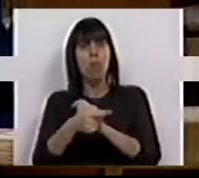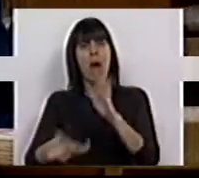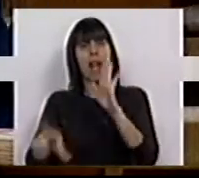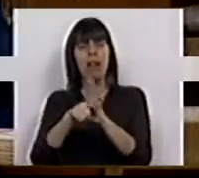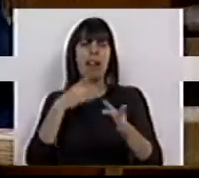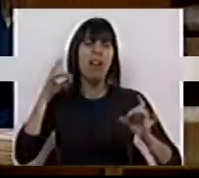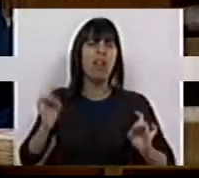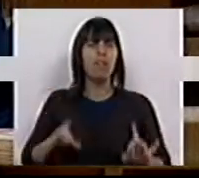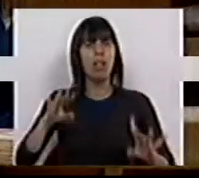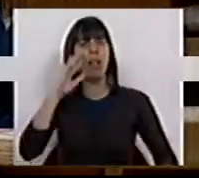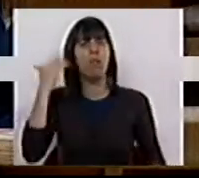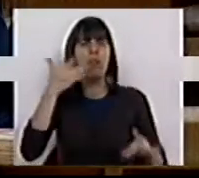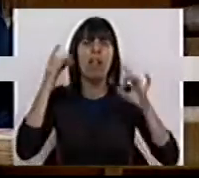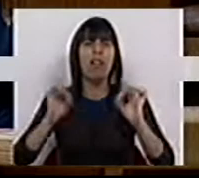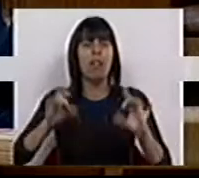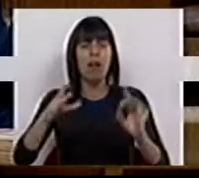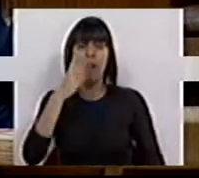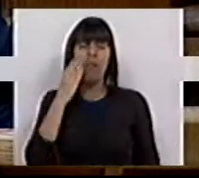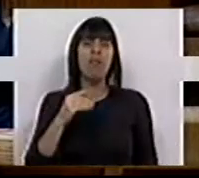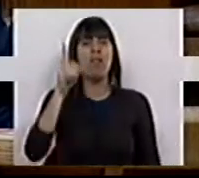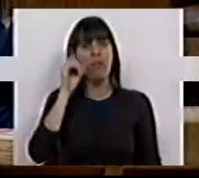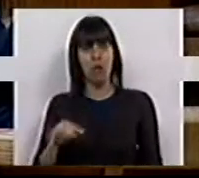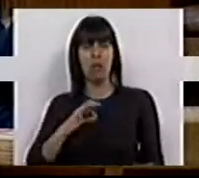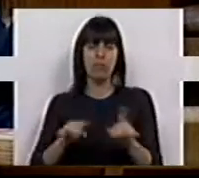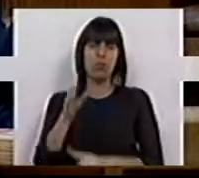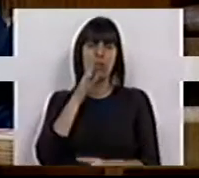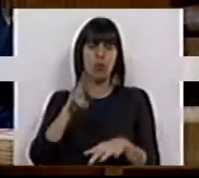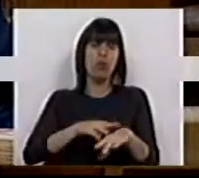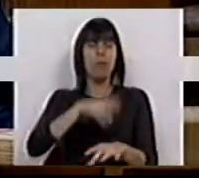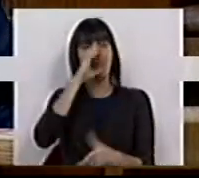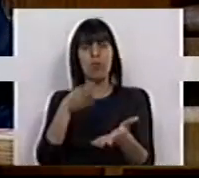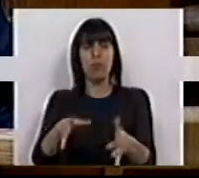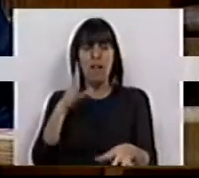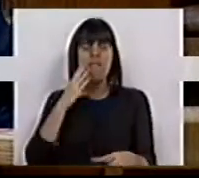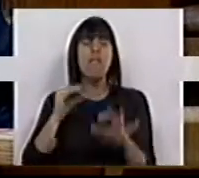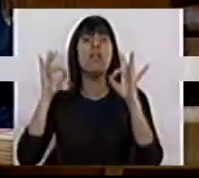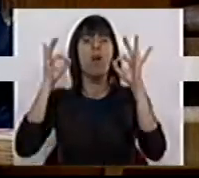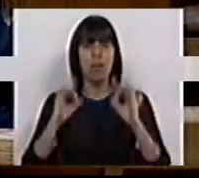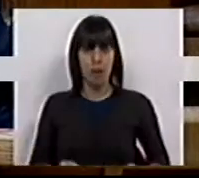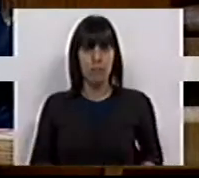evitar casos futuros. Vergonha, senhoras e senhores membros do Governo. Vergonha.